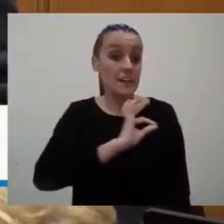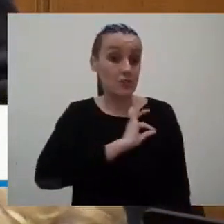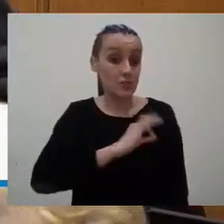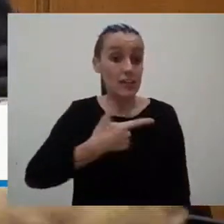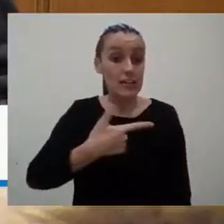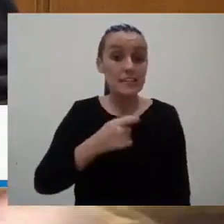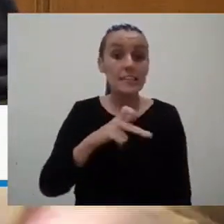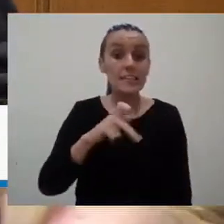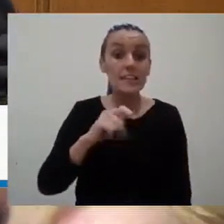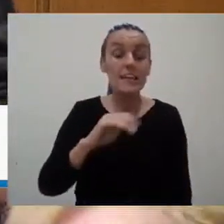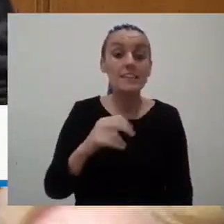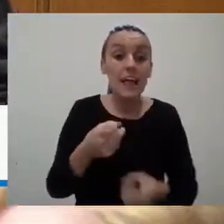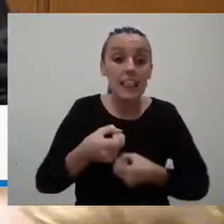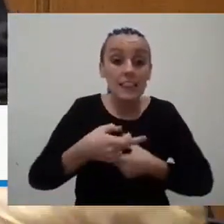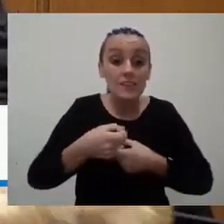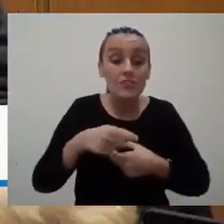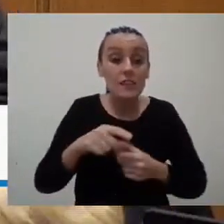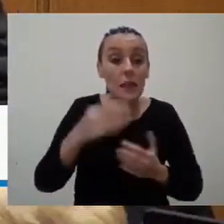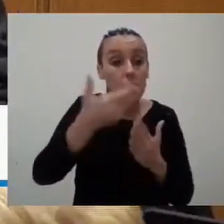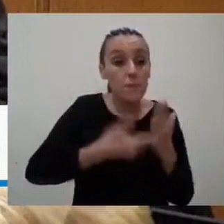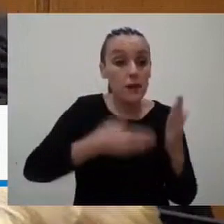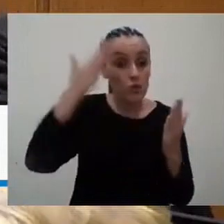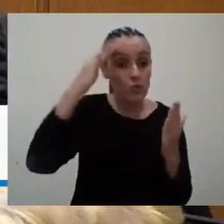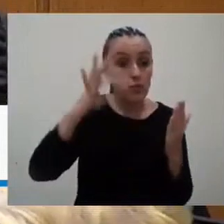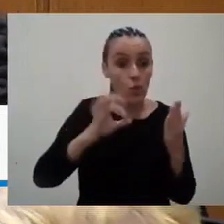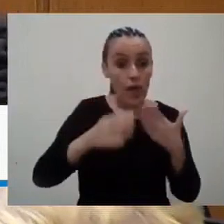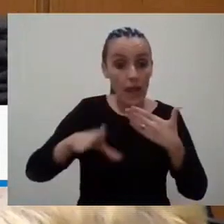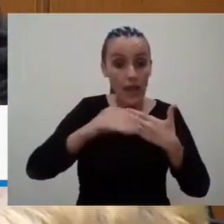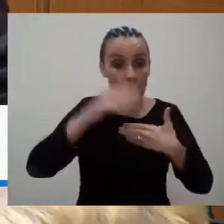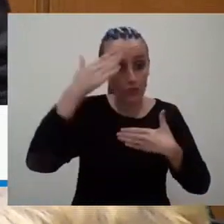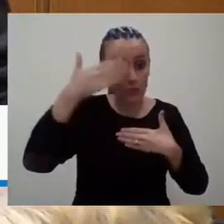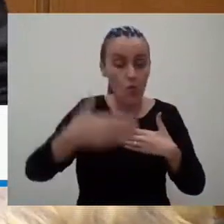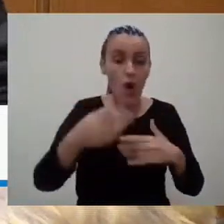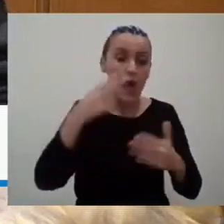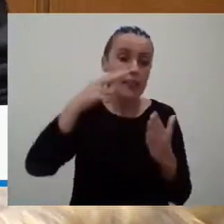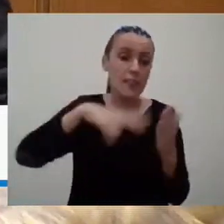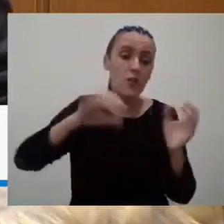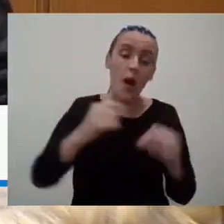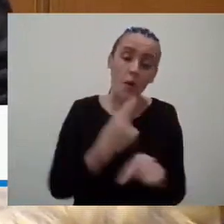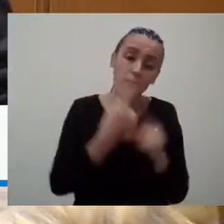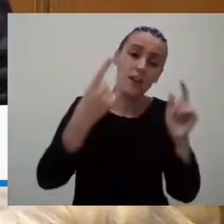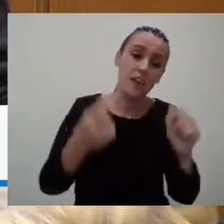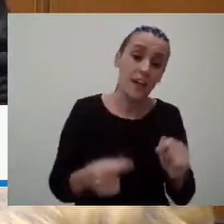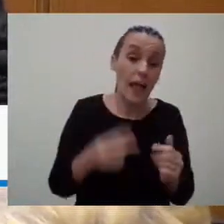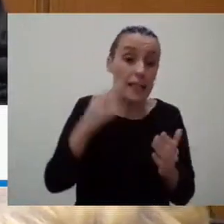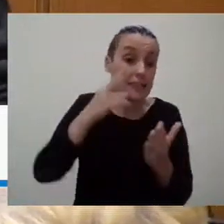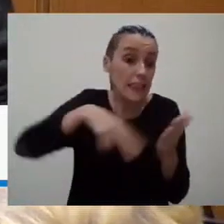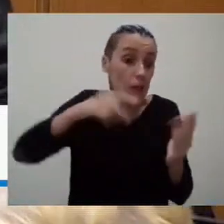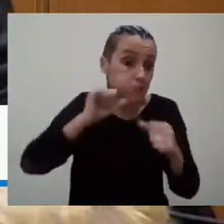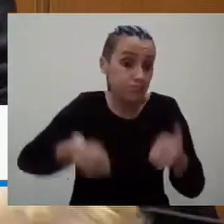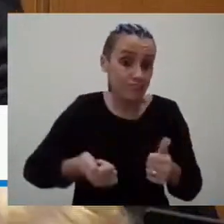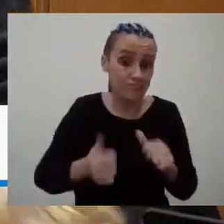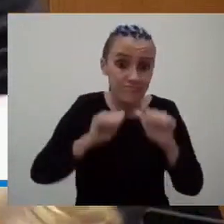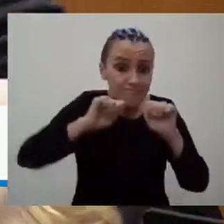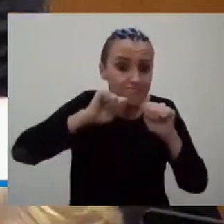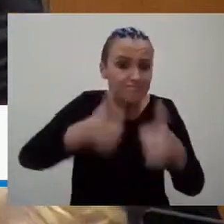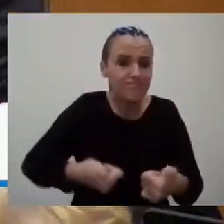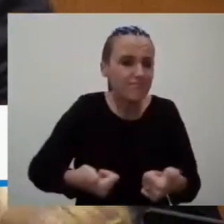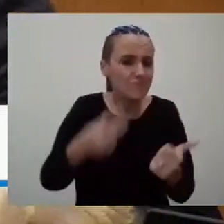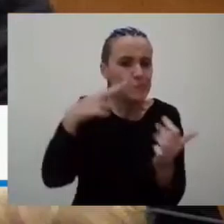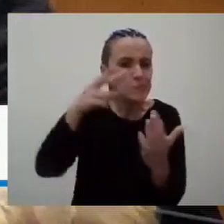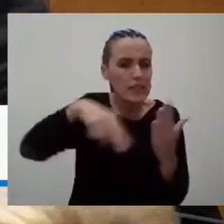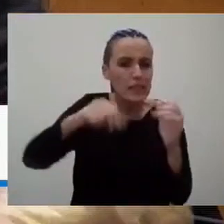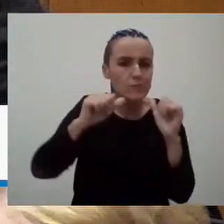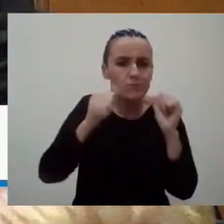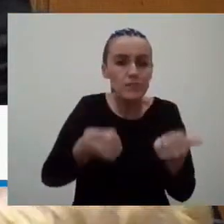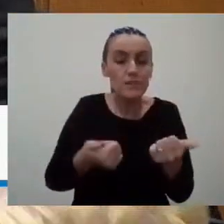não leu a legenda da página 8 do anexo 1 e eu sei porque é não leu. Porque é legível. É absolutamente legível. Eu não